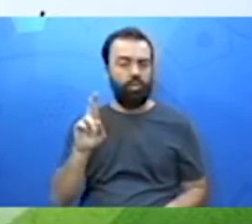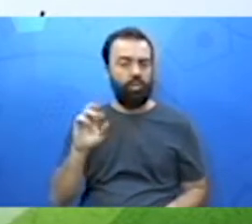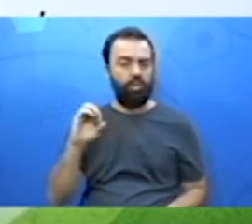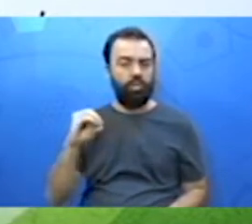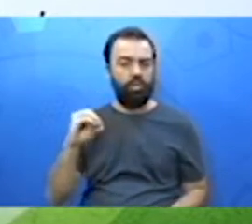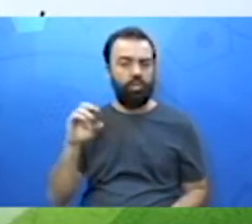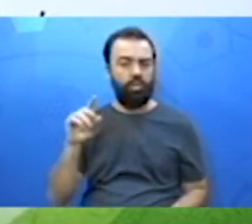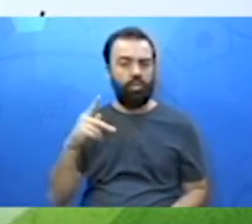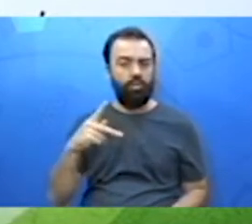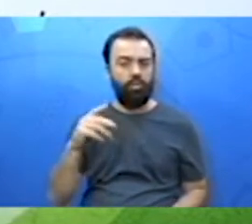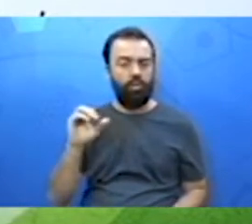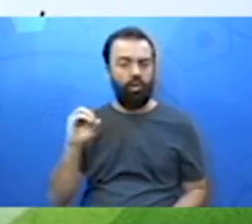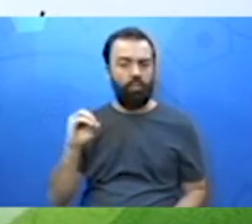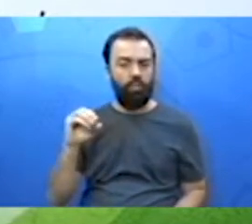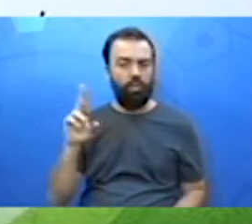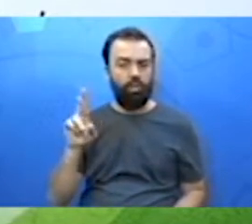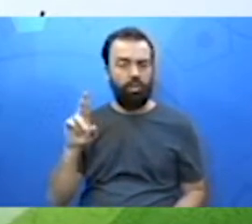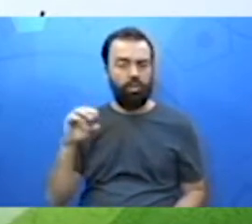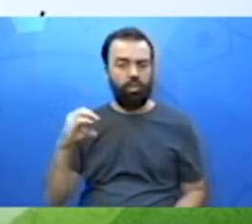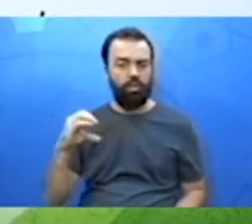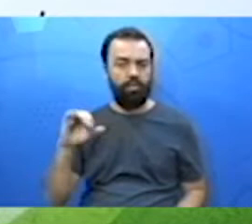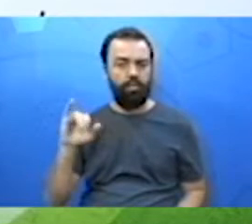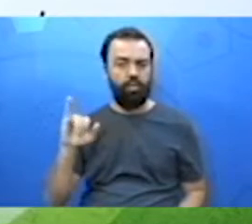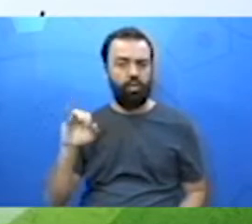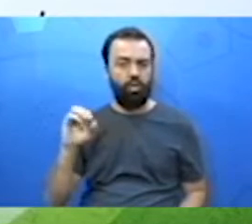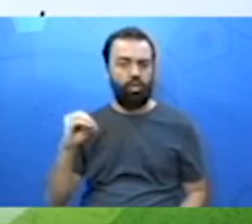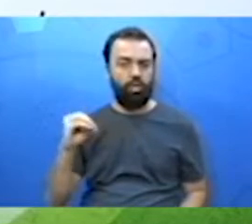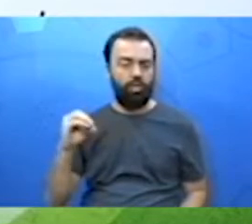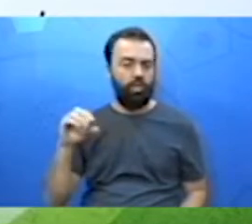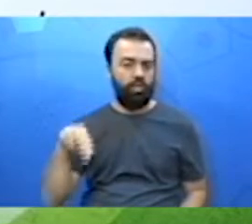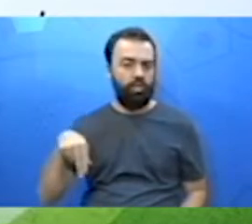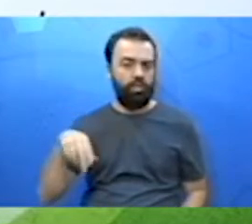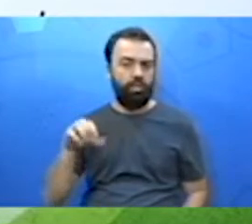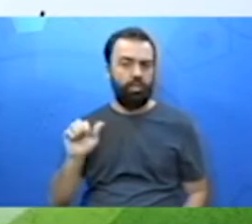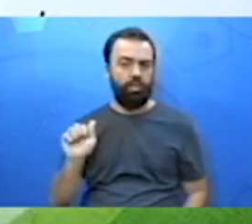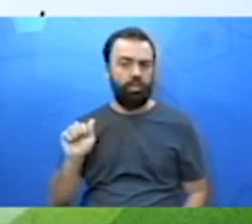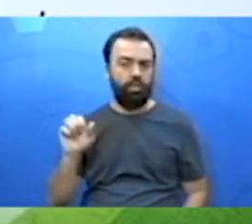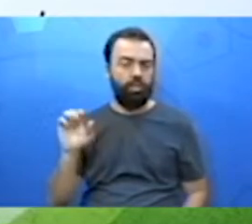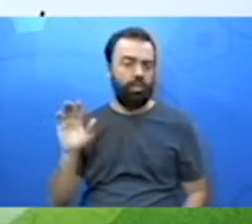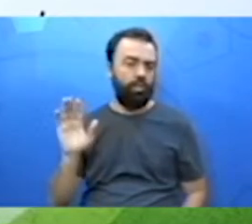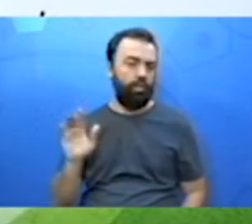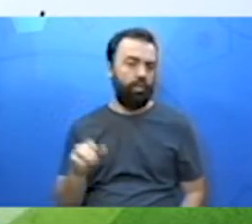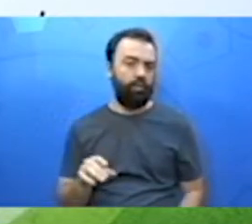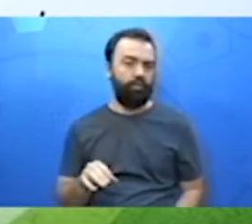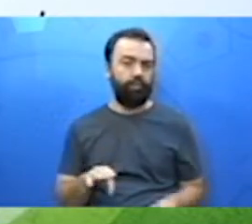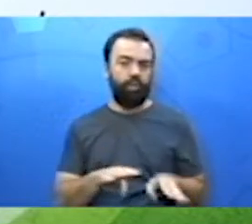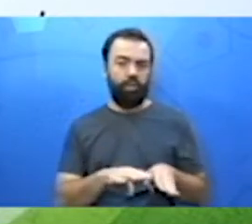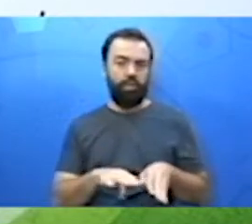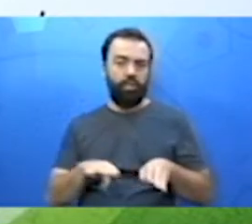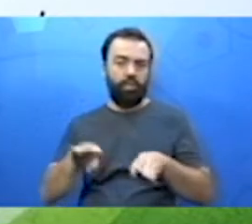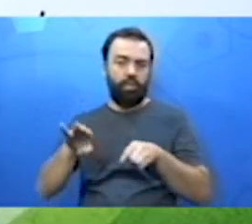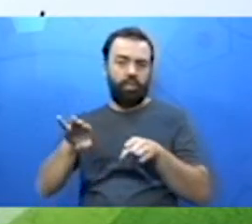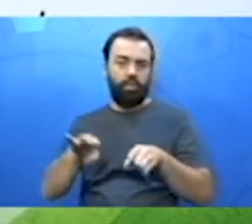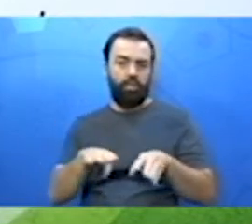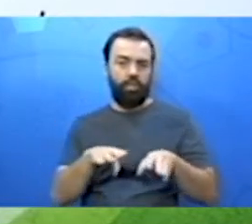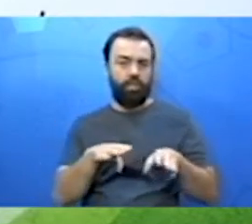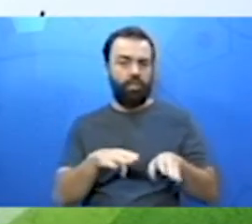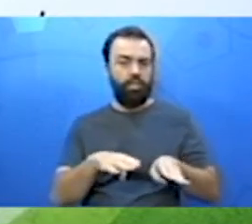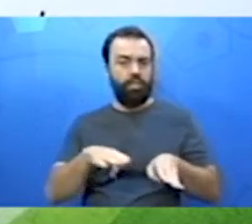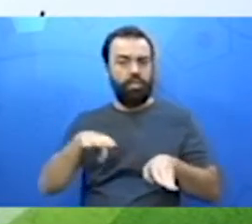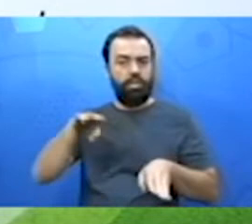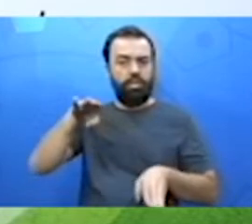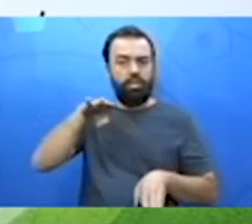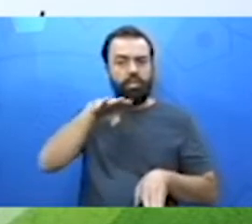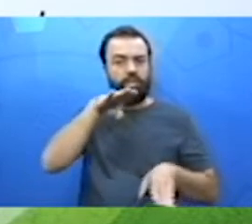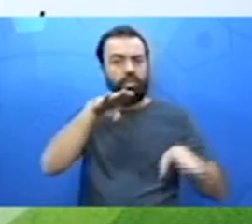aqui é a grandeza inversamente proporcional. Aqui, mesma coisa. A grandeza 1 diminui e a